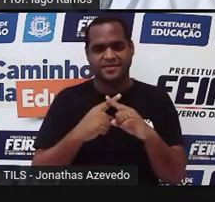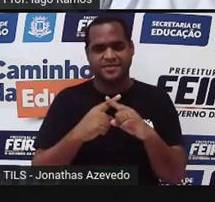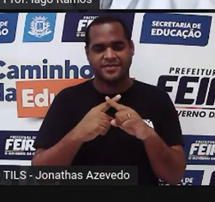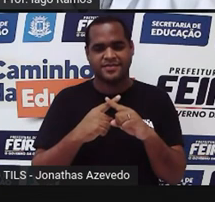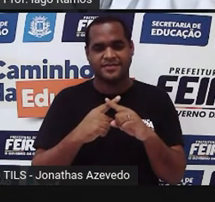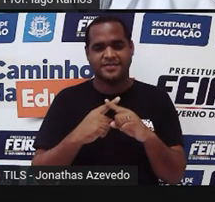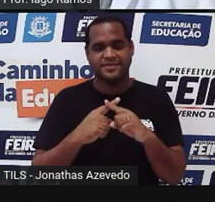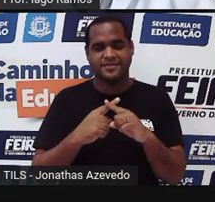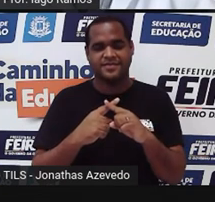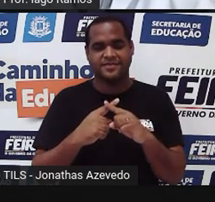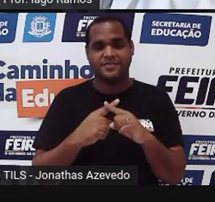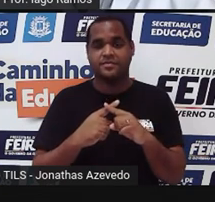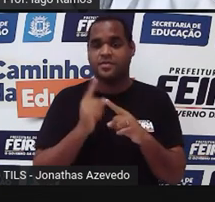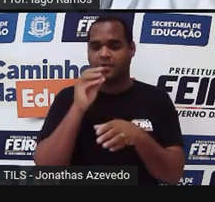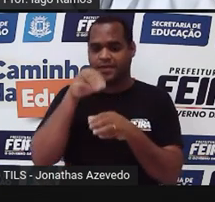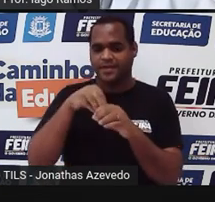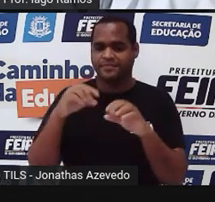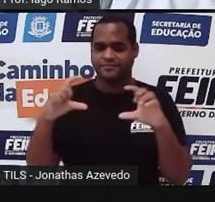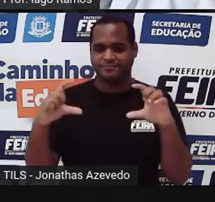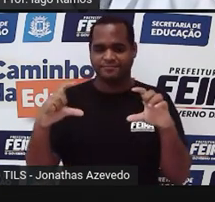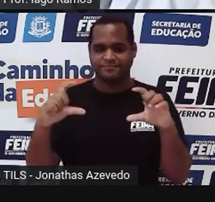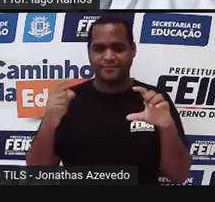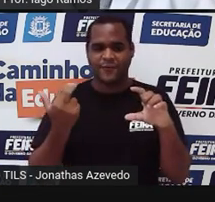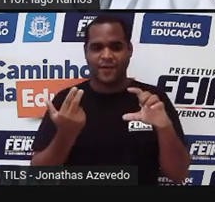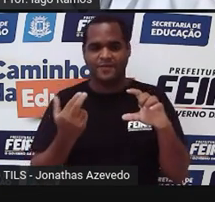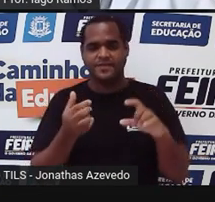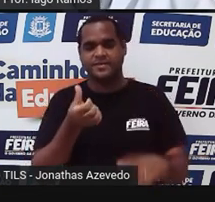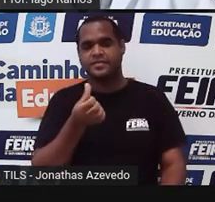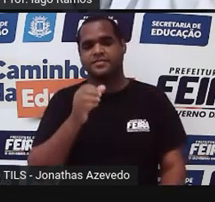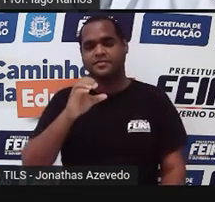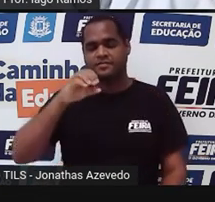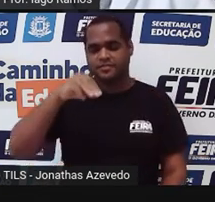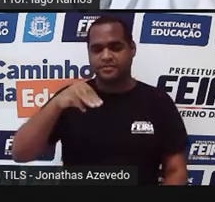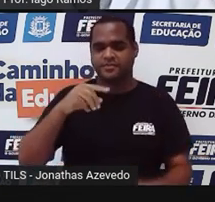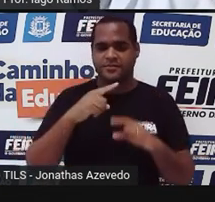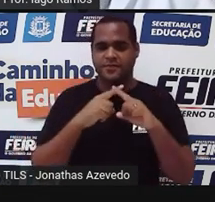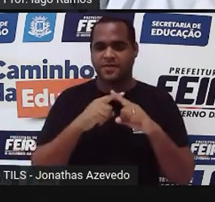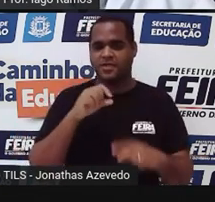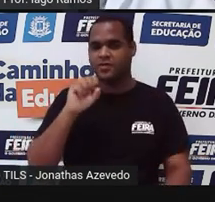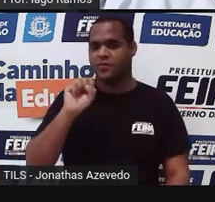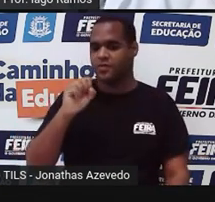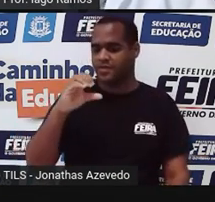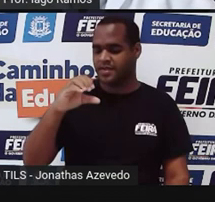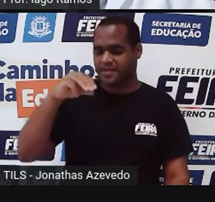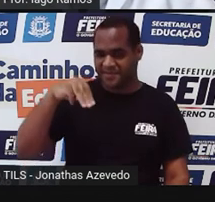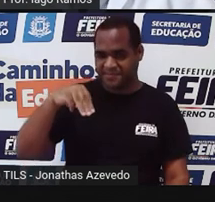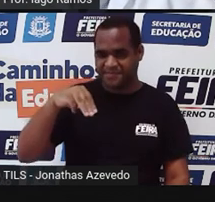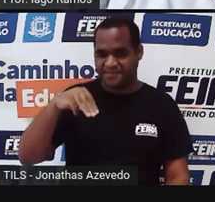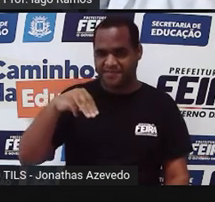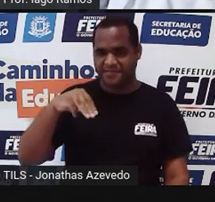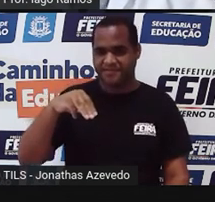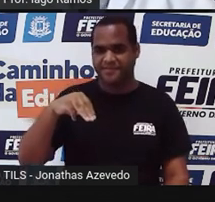aliás, vamos botar tudo dentro de um parêntese só, 6 centímetros vezes 8 centímetros.